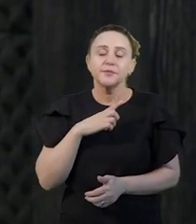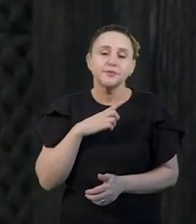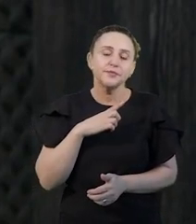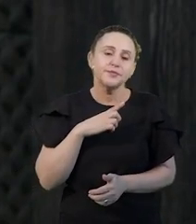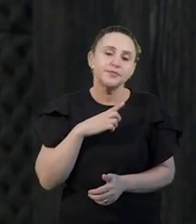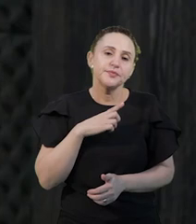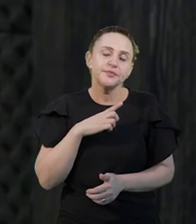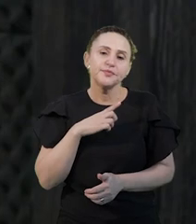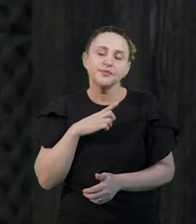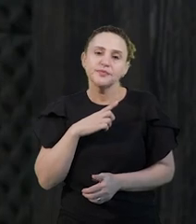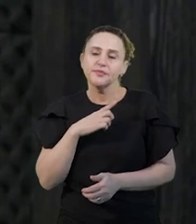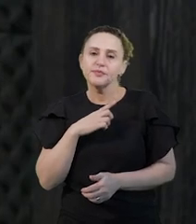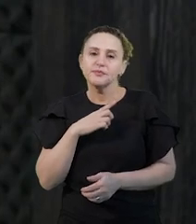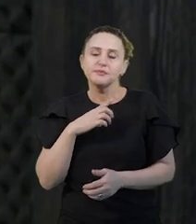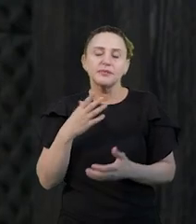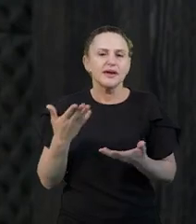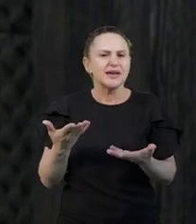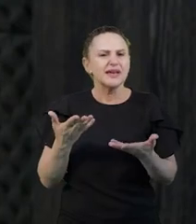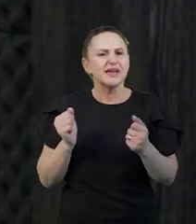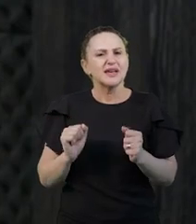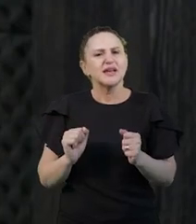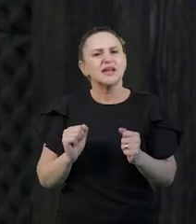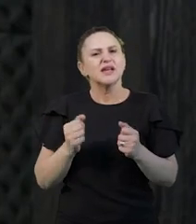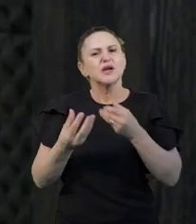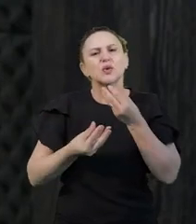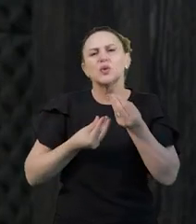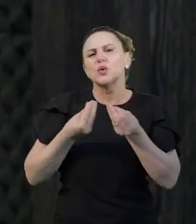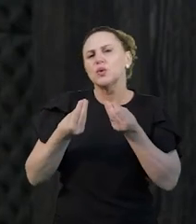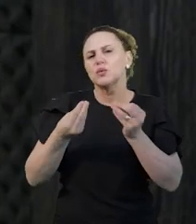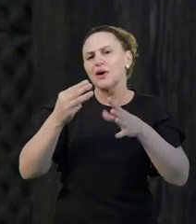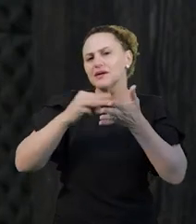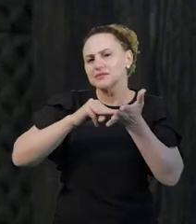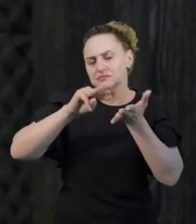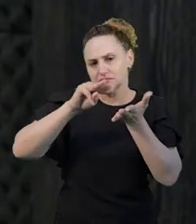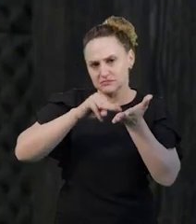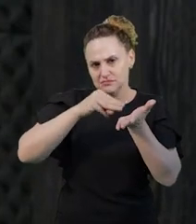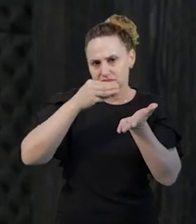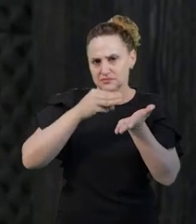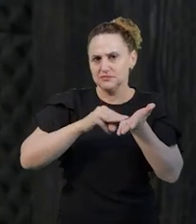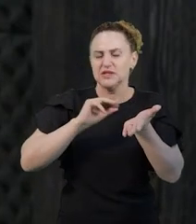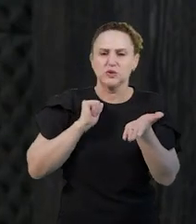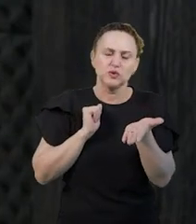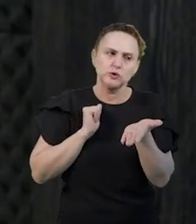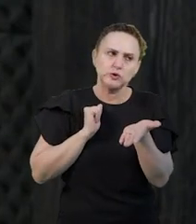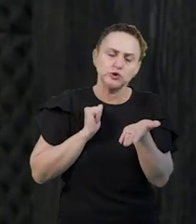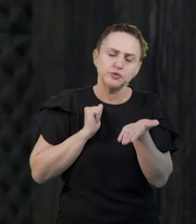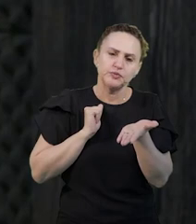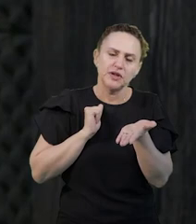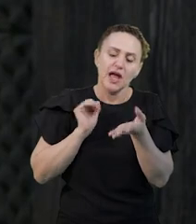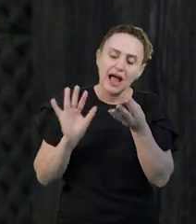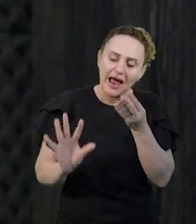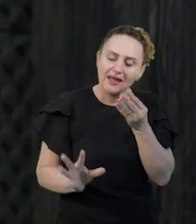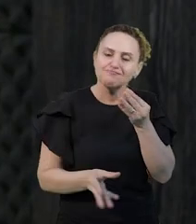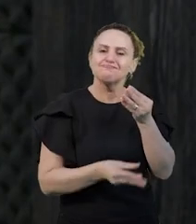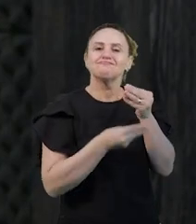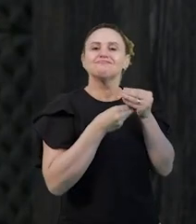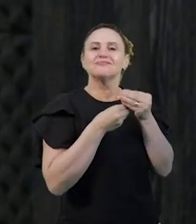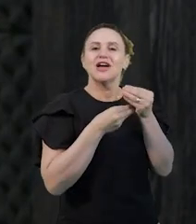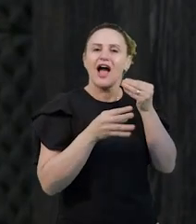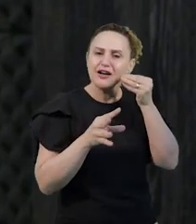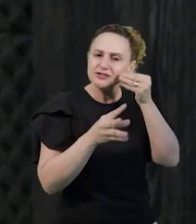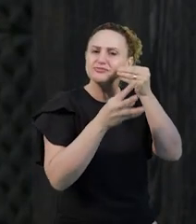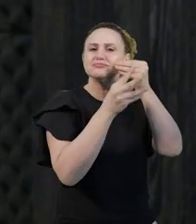E a adoção dessa metodologia, eu acho que ela contribui muito com os nossos